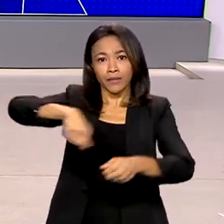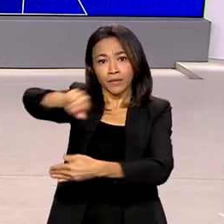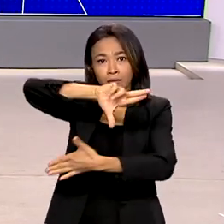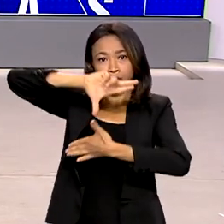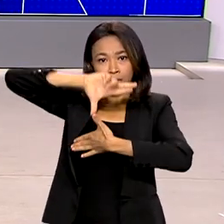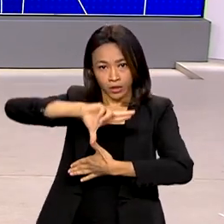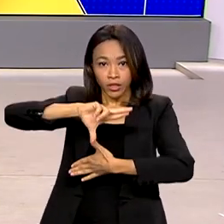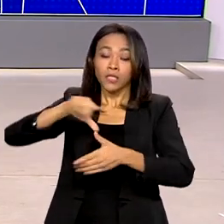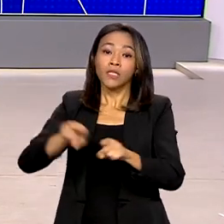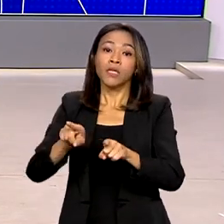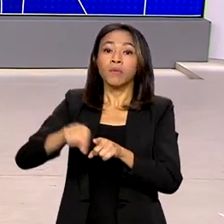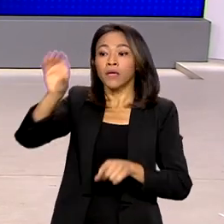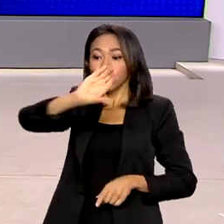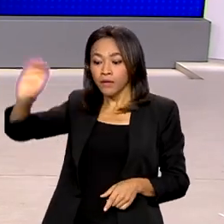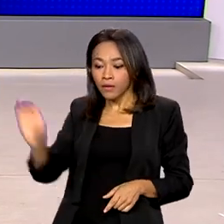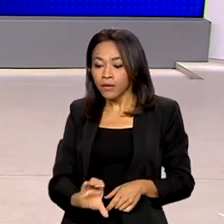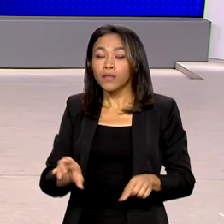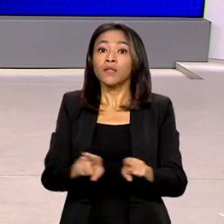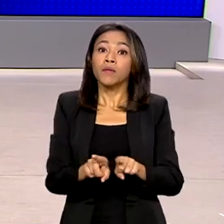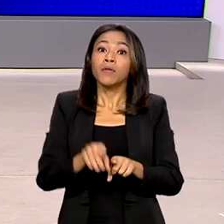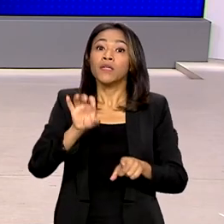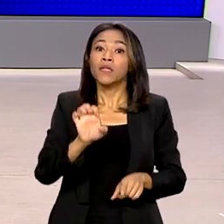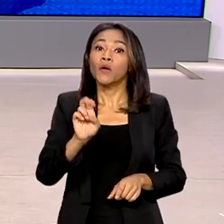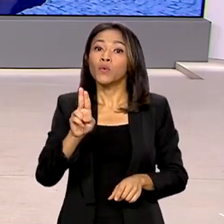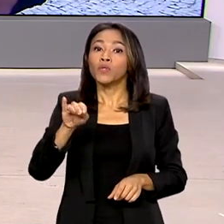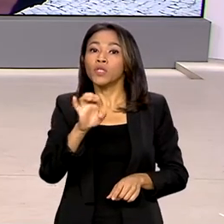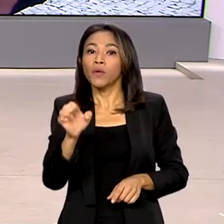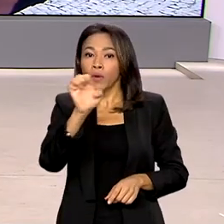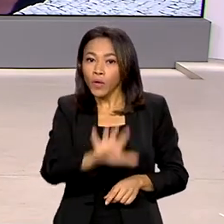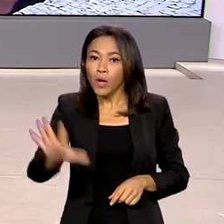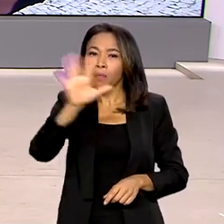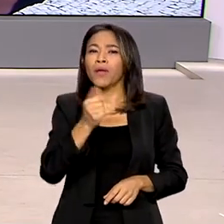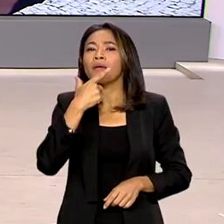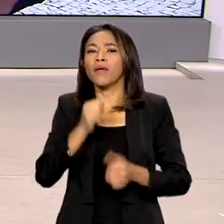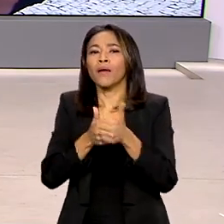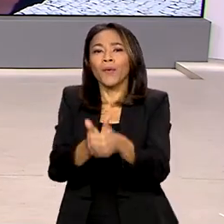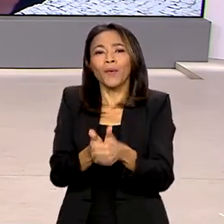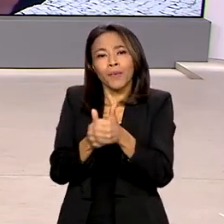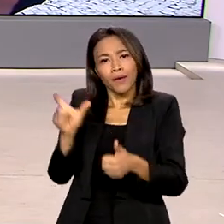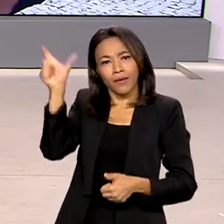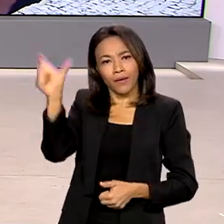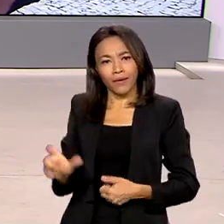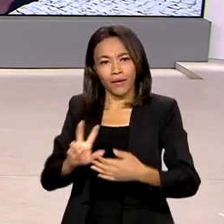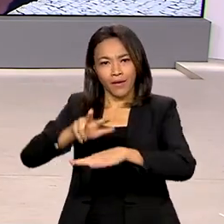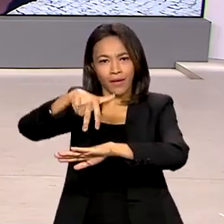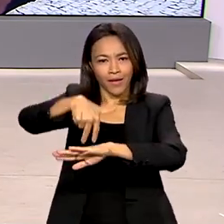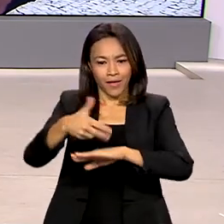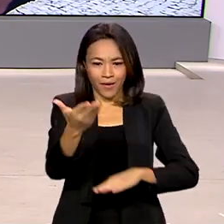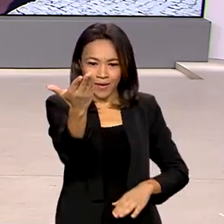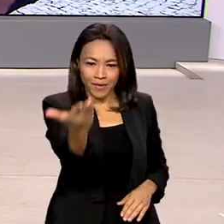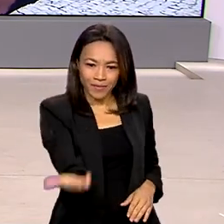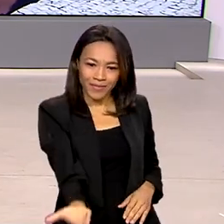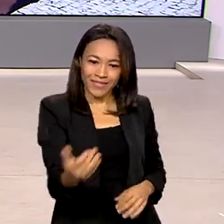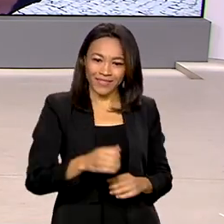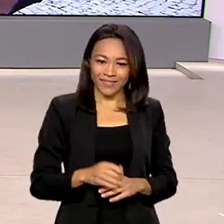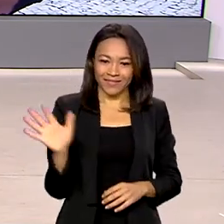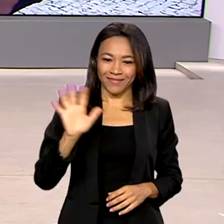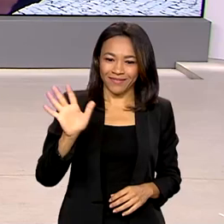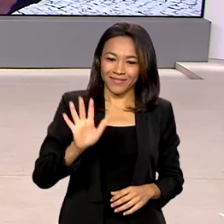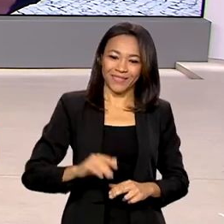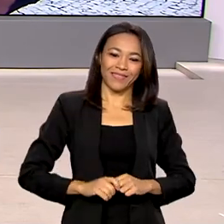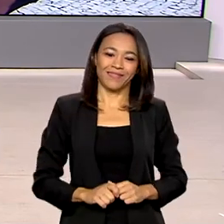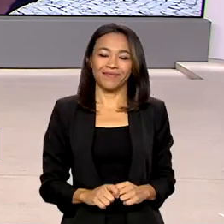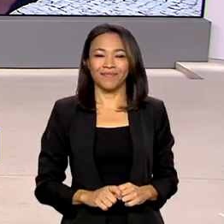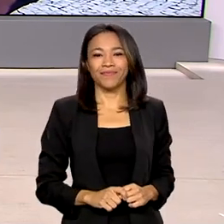caribenhos e da União Europeia. Quem acompanha tudo e traz as informações é a repórter Vanessa Casalino. Oi, Vanessa.